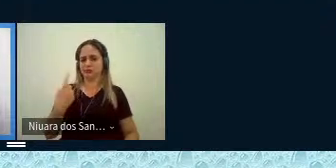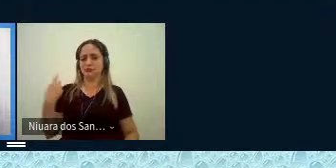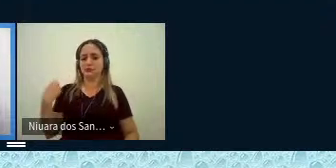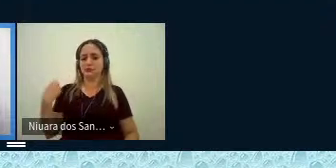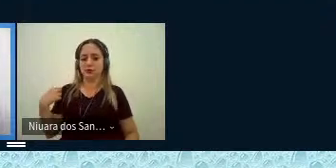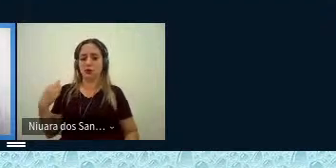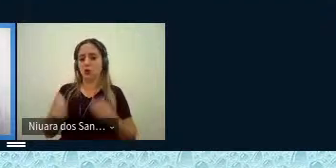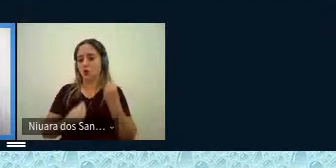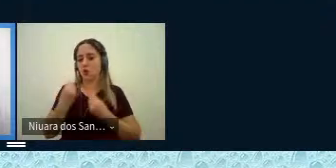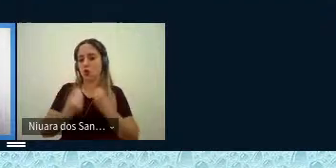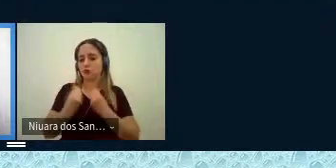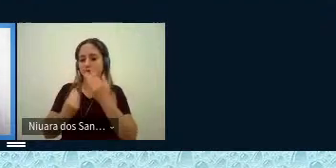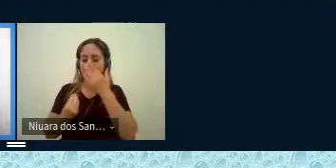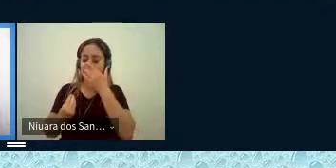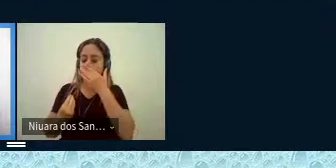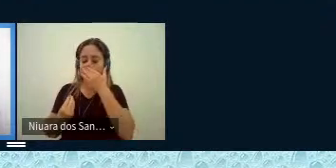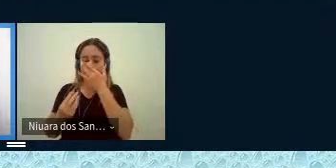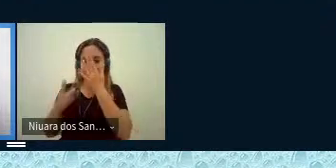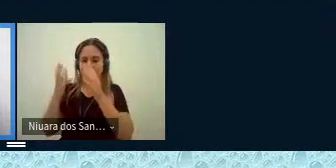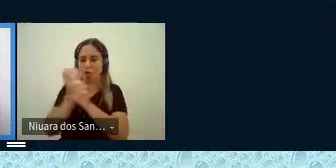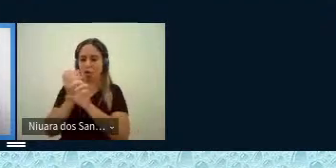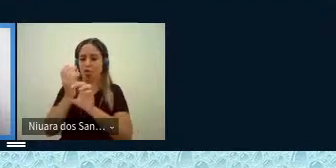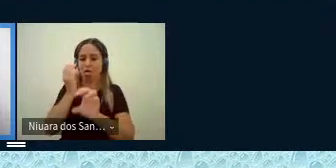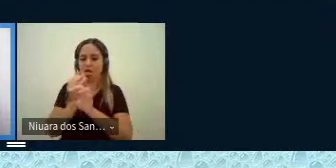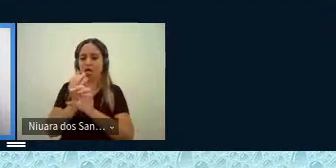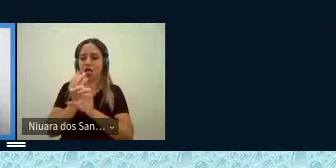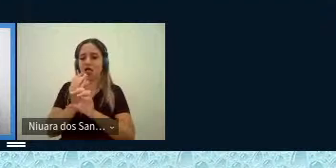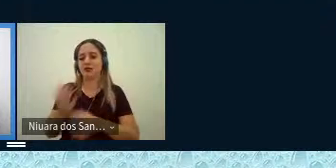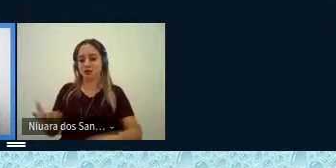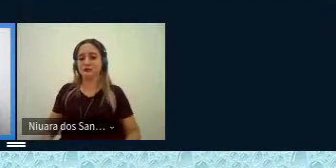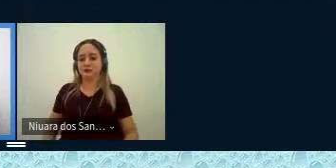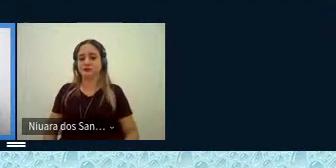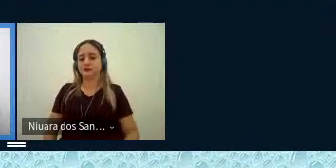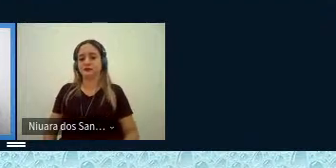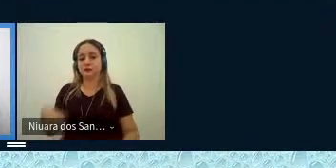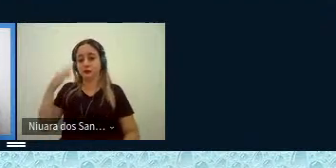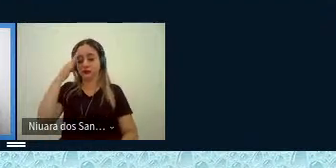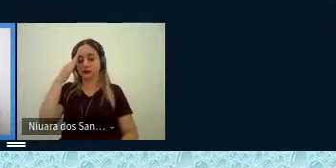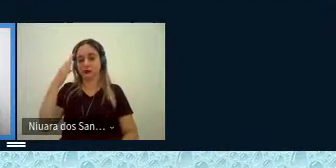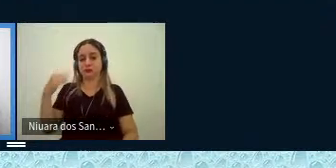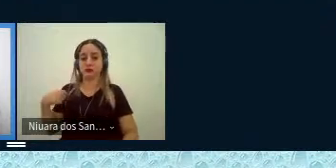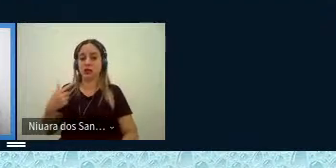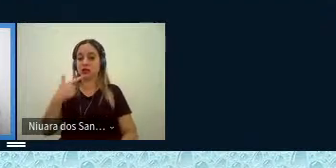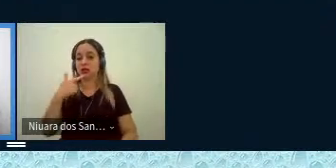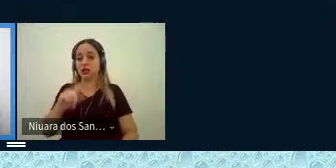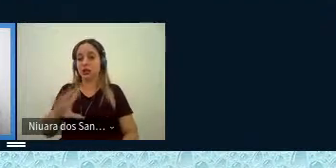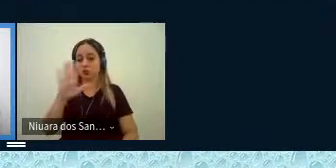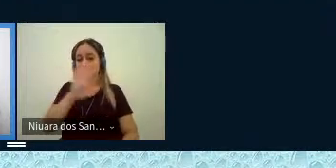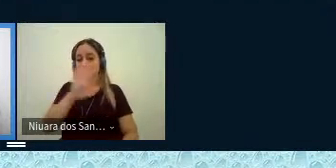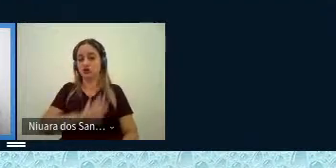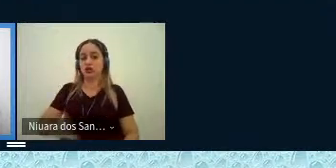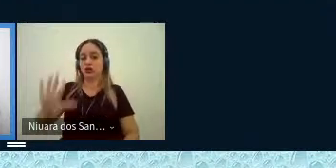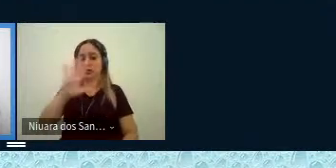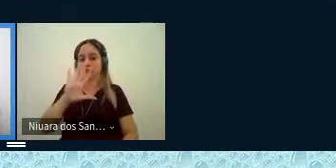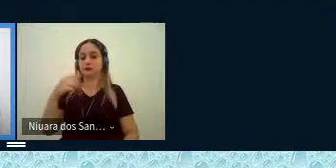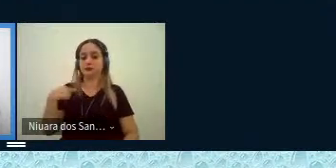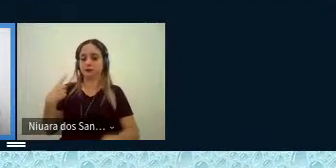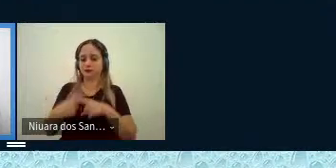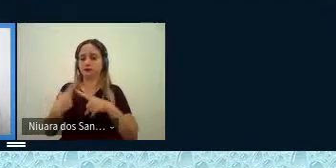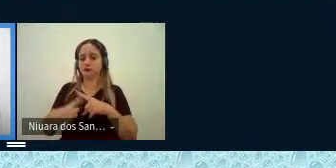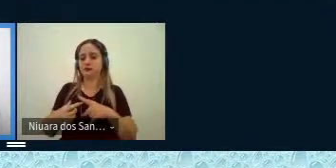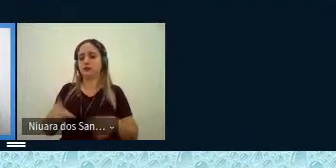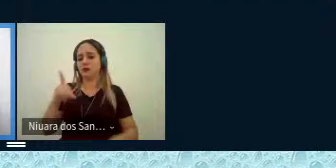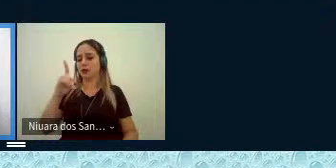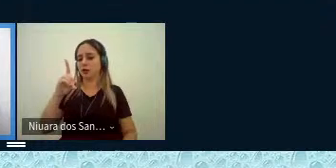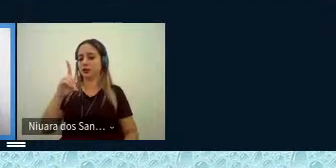como obstáculo para entrar no campo da compreensão da língua geral porque se é um dialeto